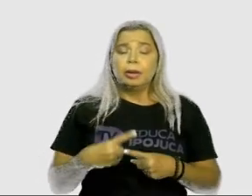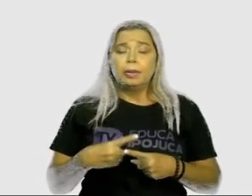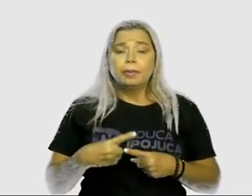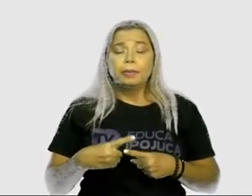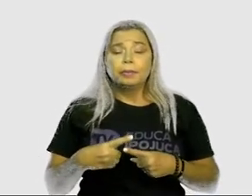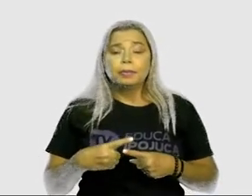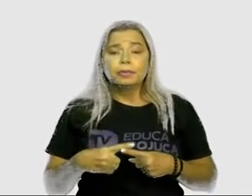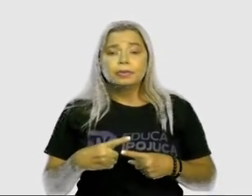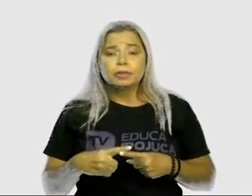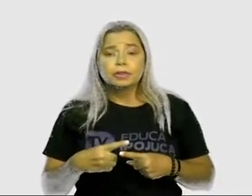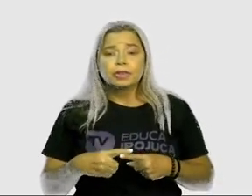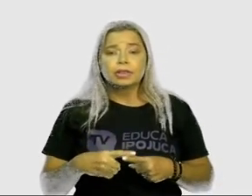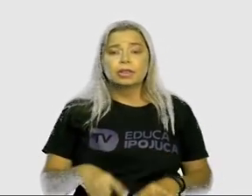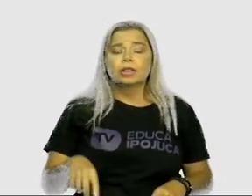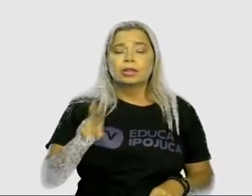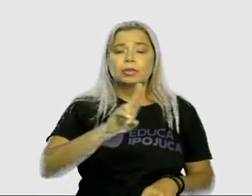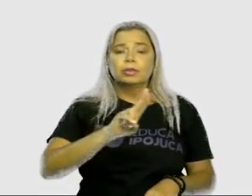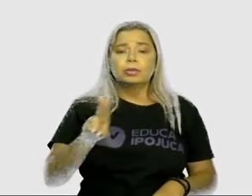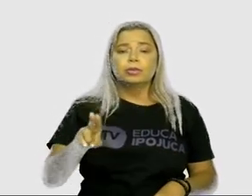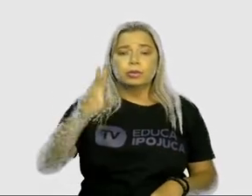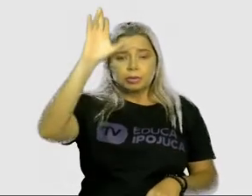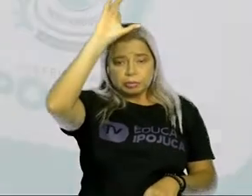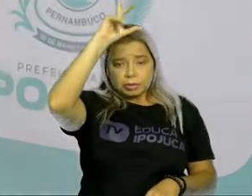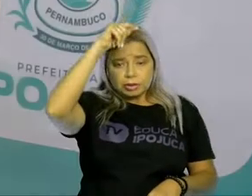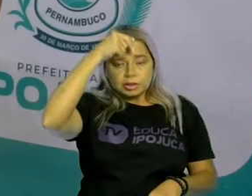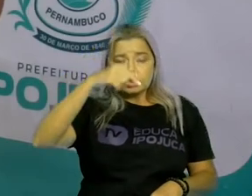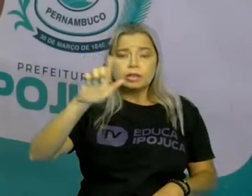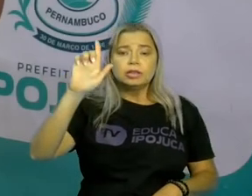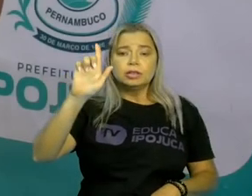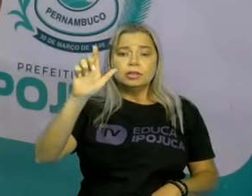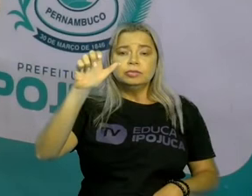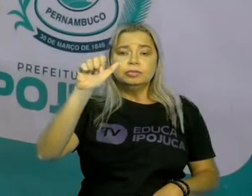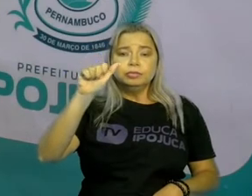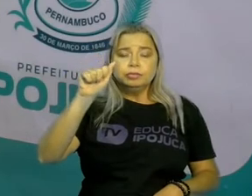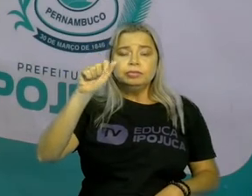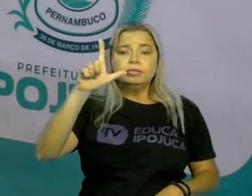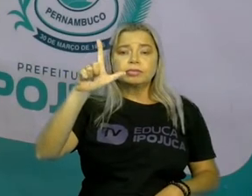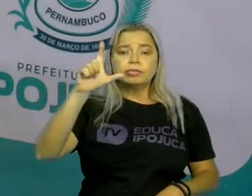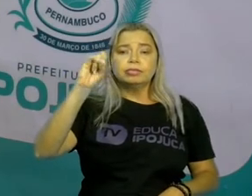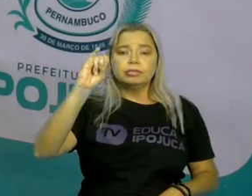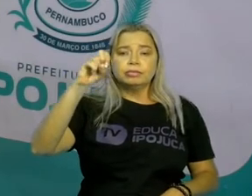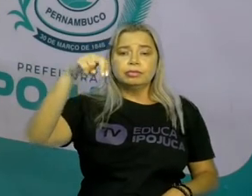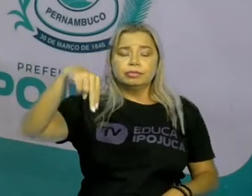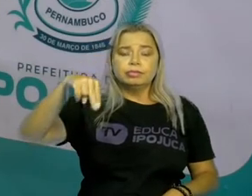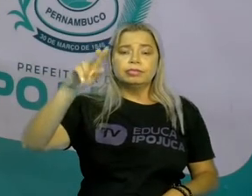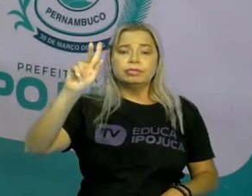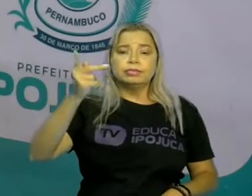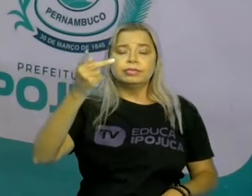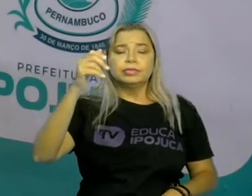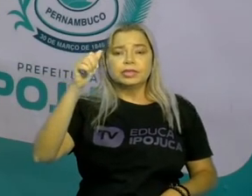letra maiúscula. Porque ela não é substantivo próprio, nem está em início de frase.